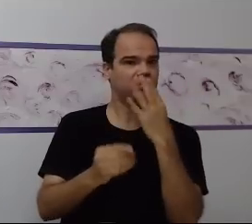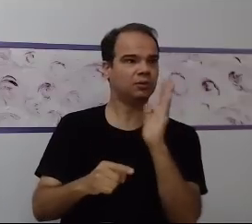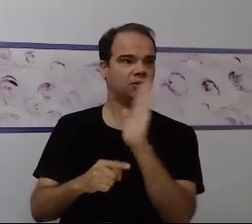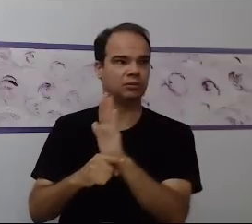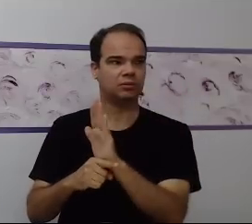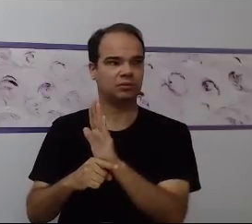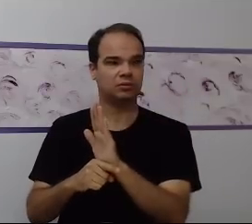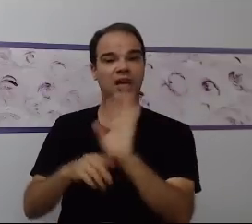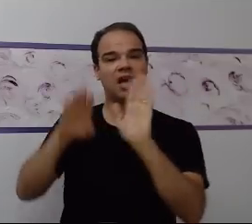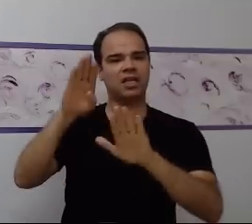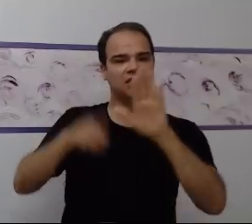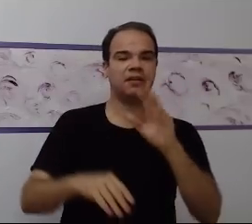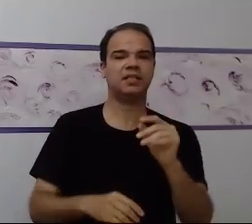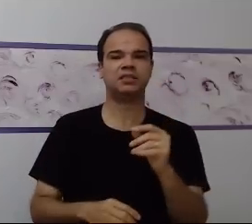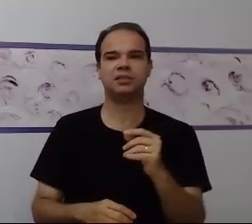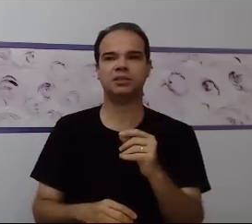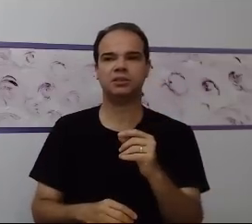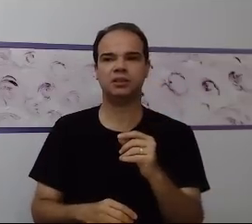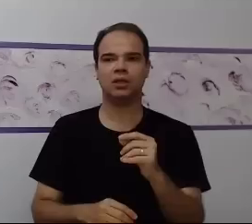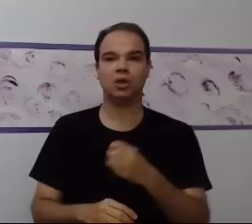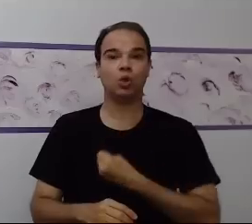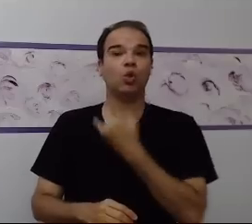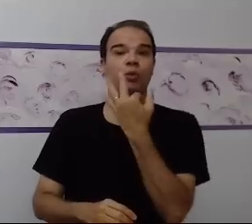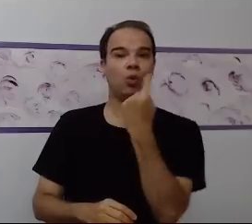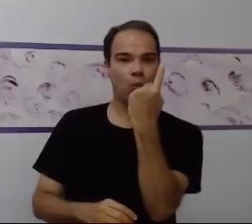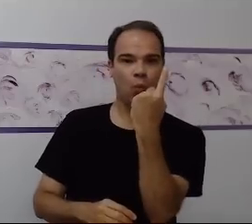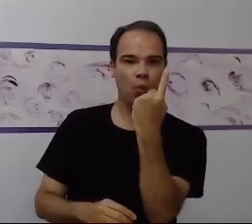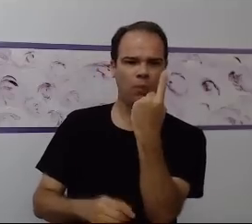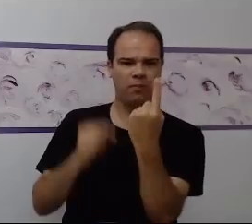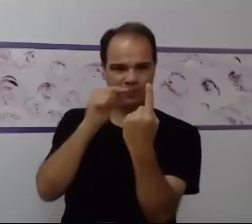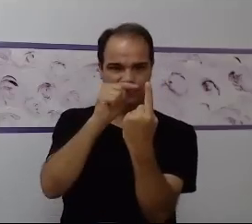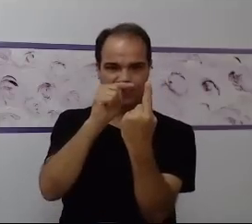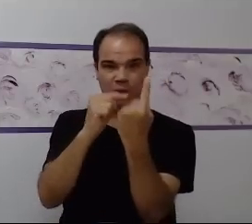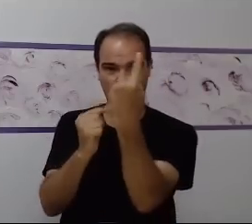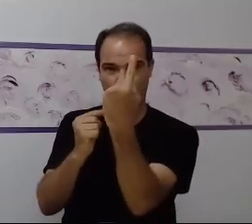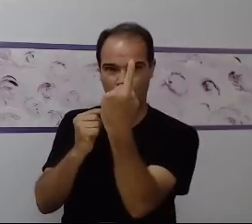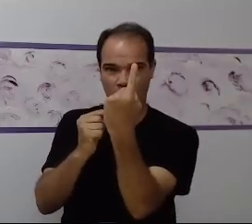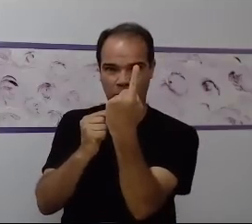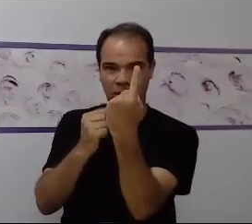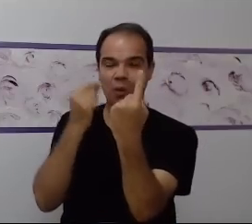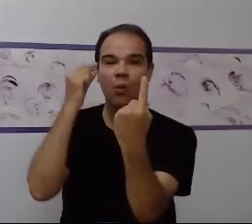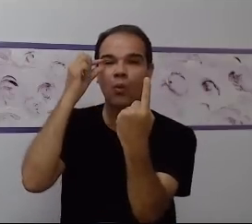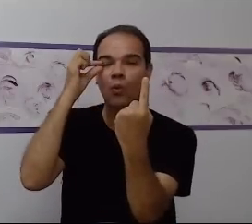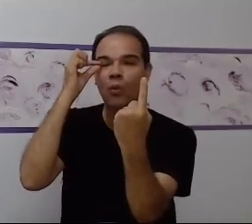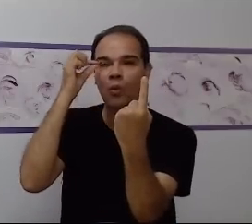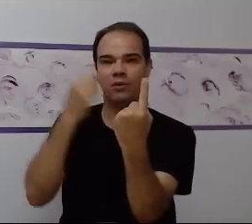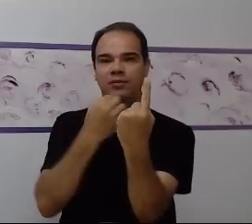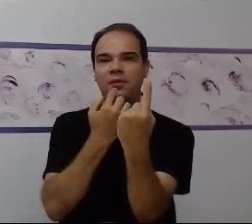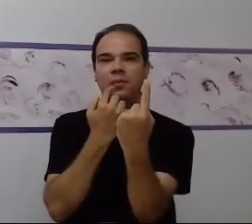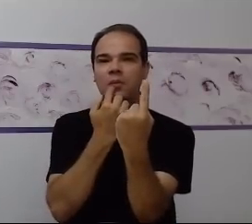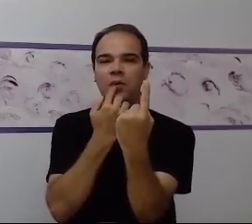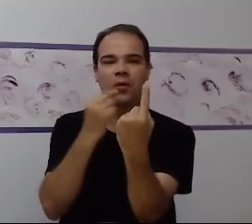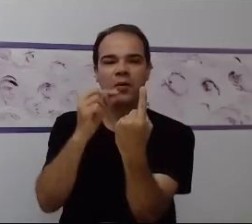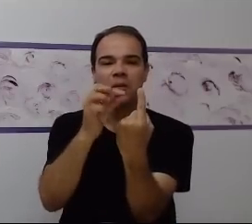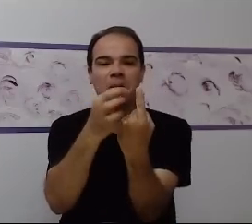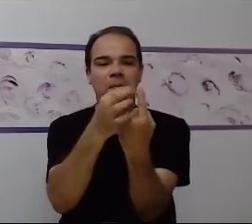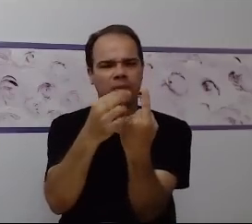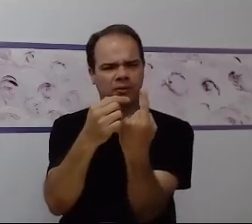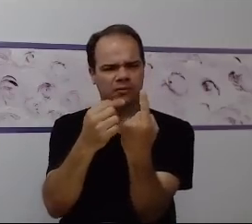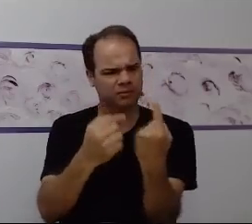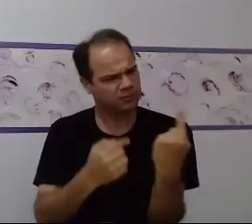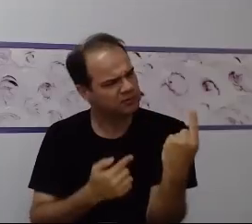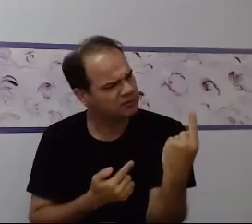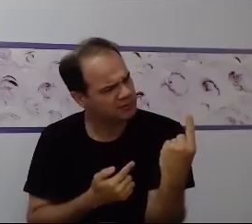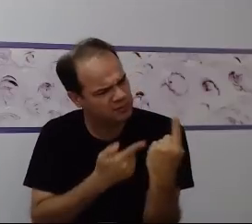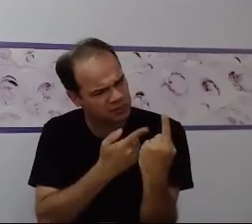número com olhinho, com boquinha. O a gente vê muito, eu sou bastante crítica com relação a isso, são